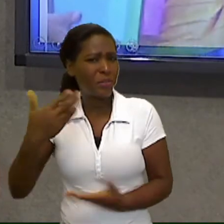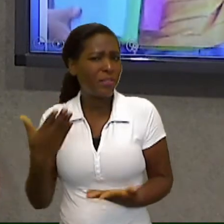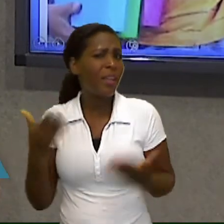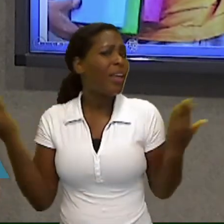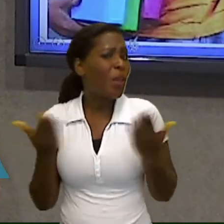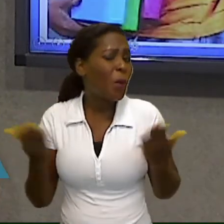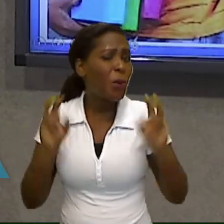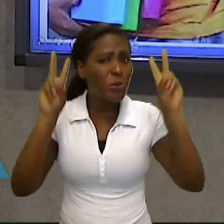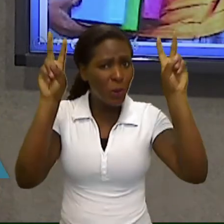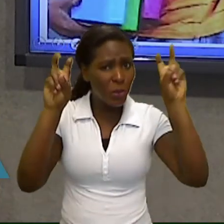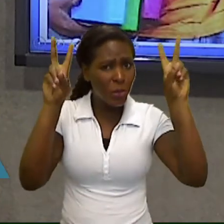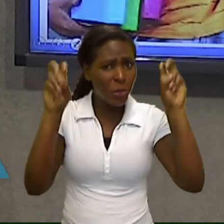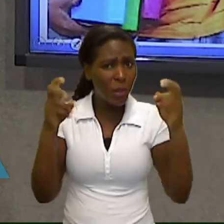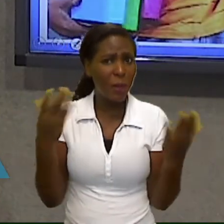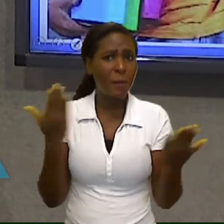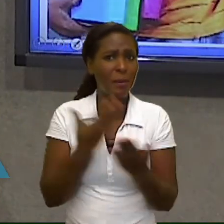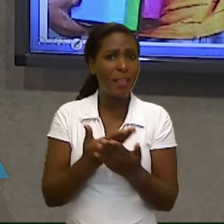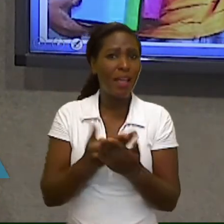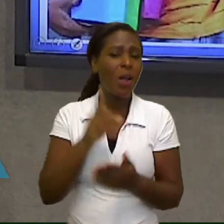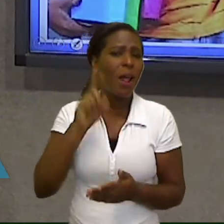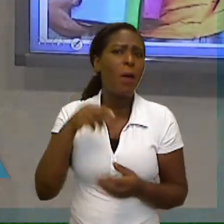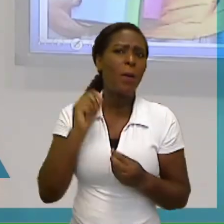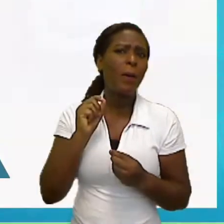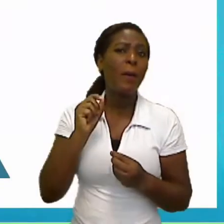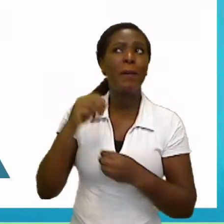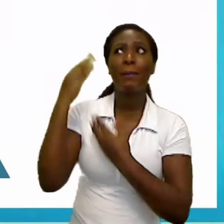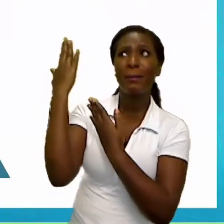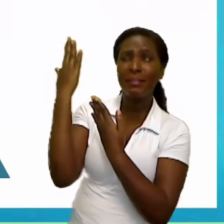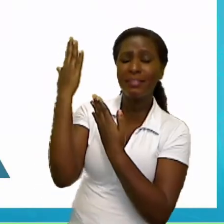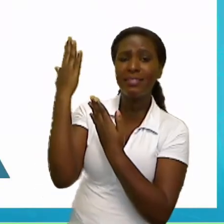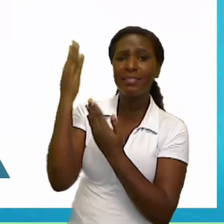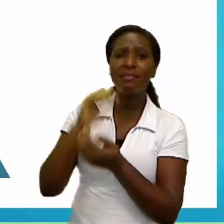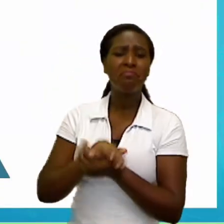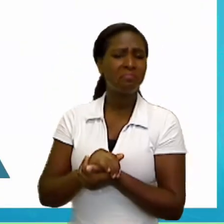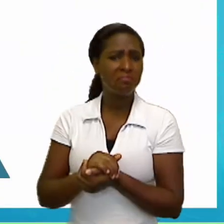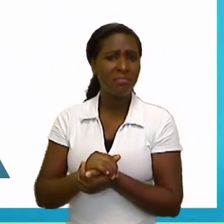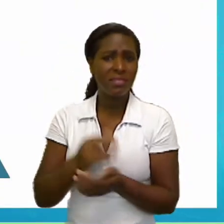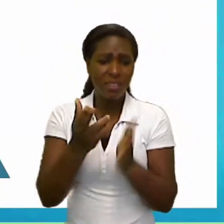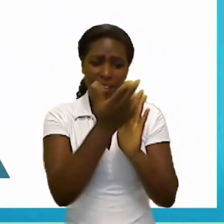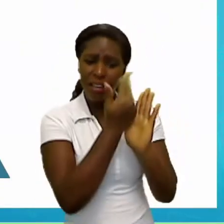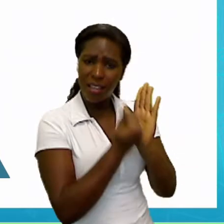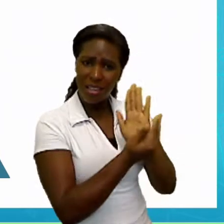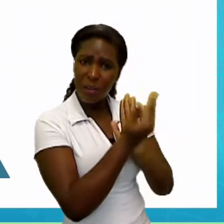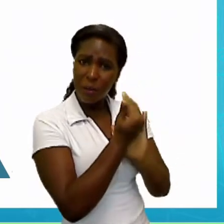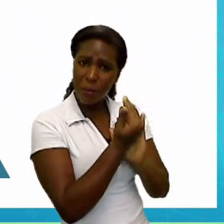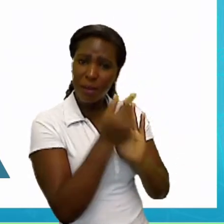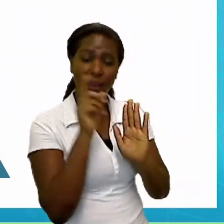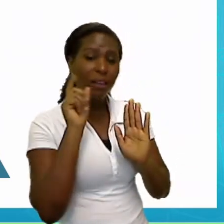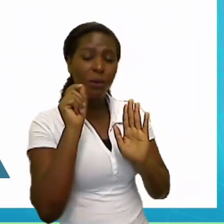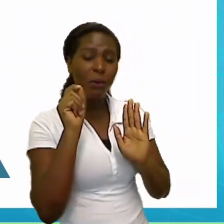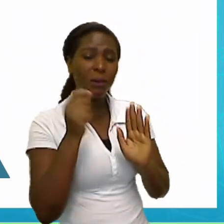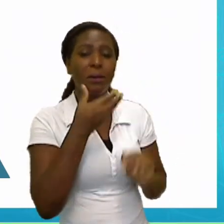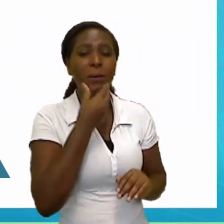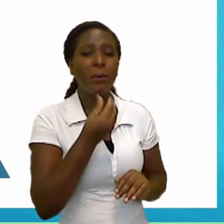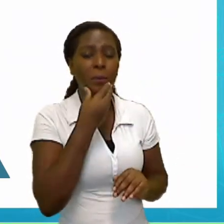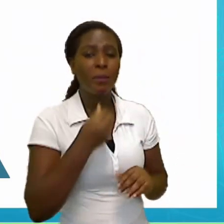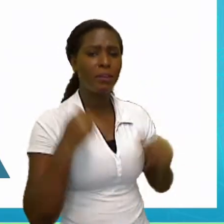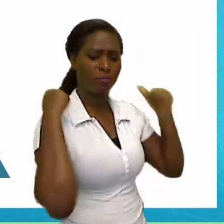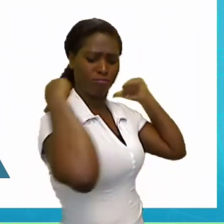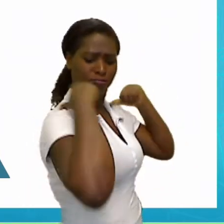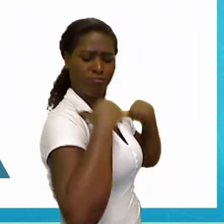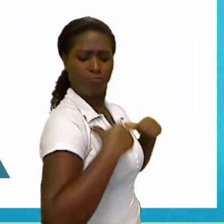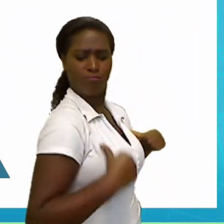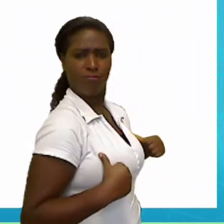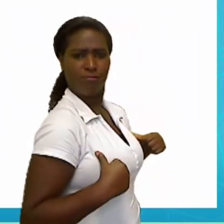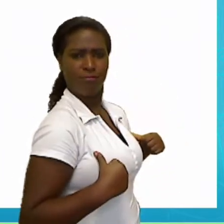seria o School Objects? Vamos observar a imagem. Eu posso observar que tem um garoto com uma mochila nas costas e na mochila